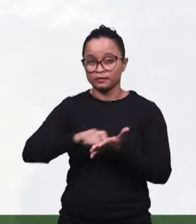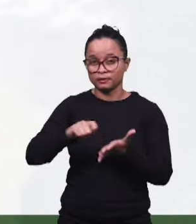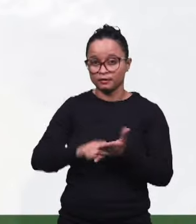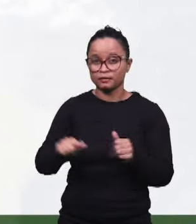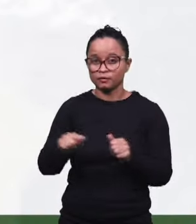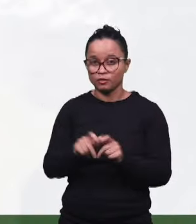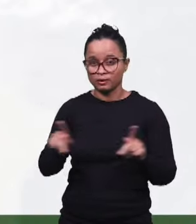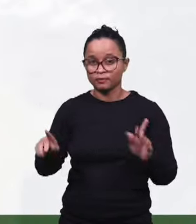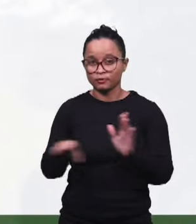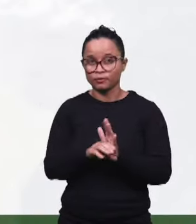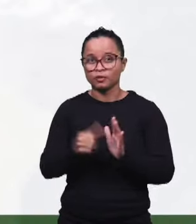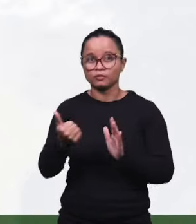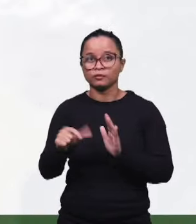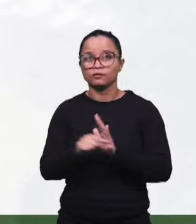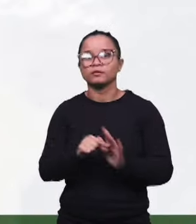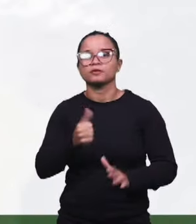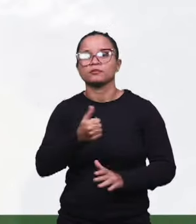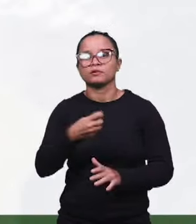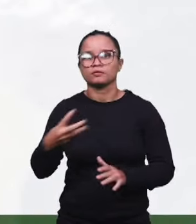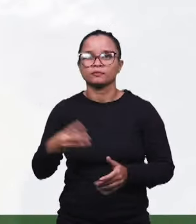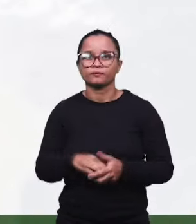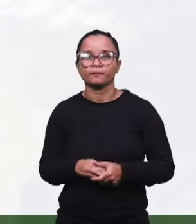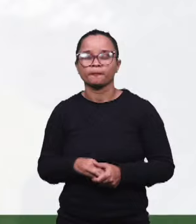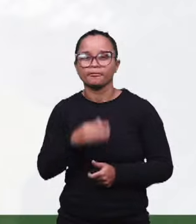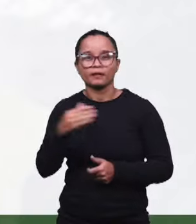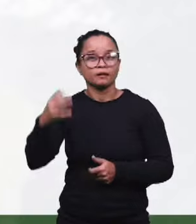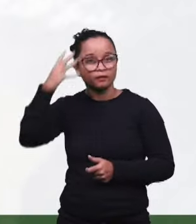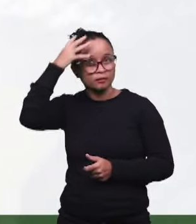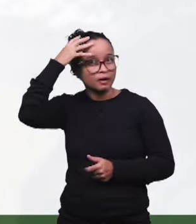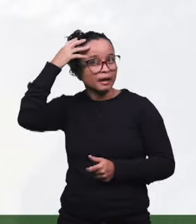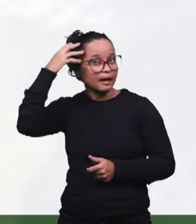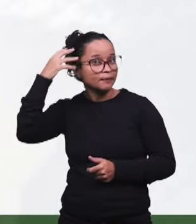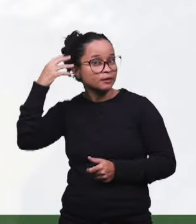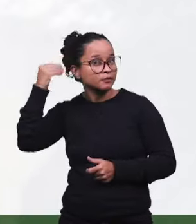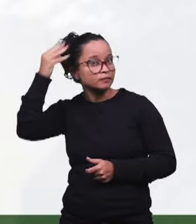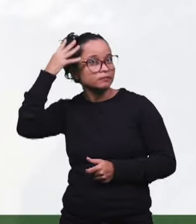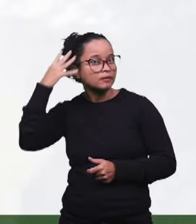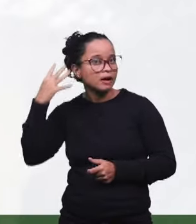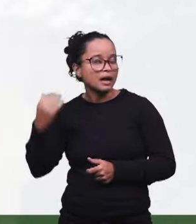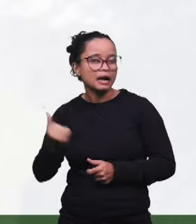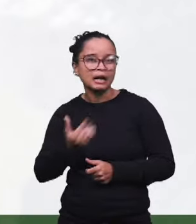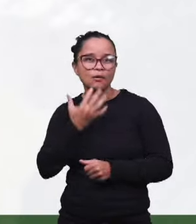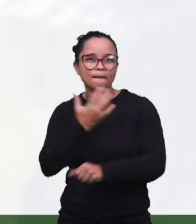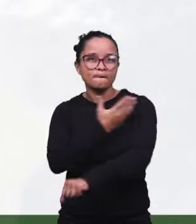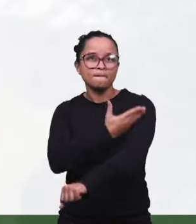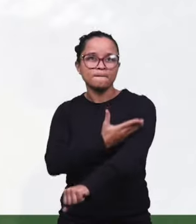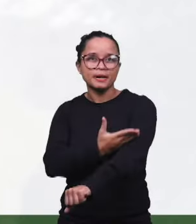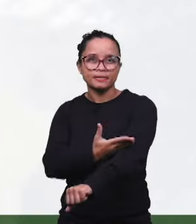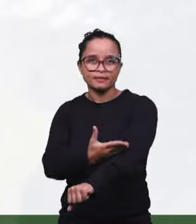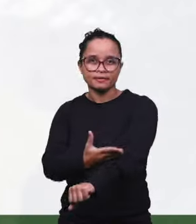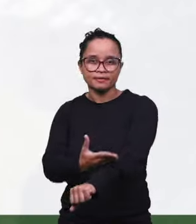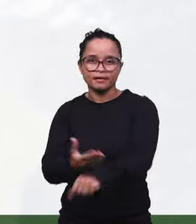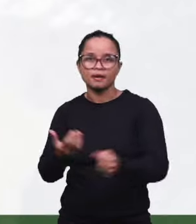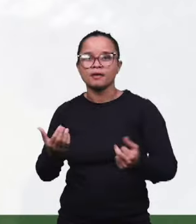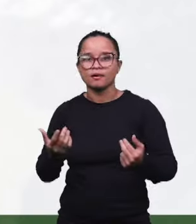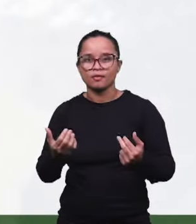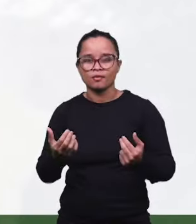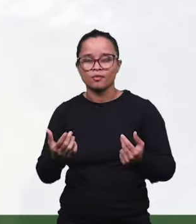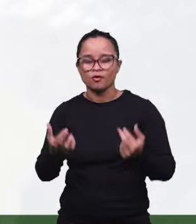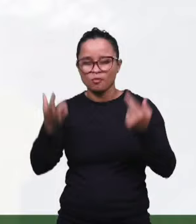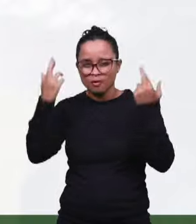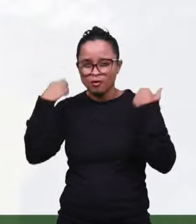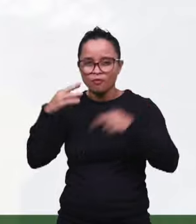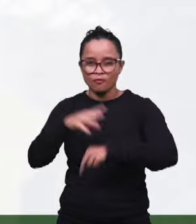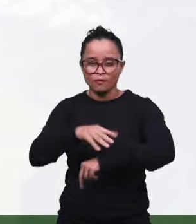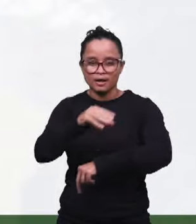1, verso 14, na expressão, a sua cabeça e cabelos eram brancos, como a lã